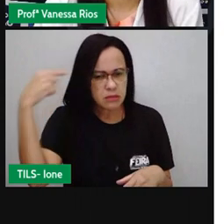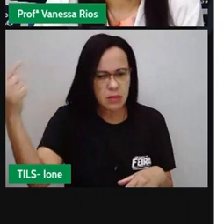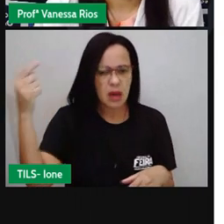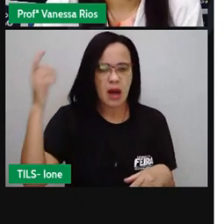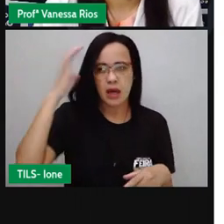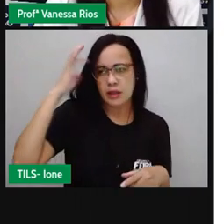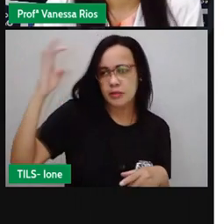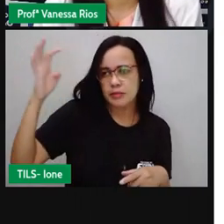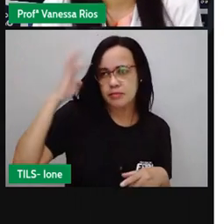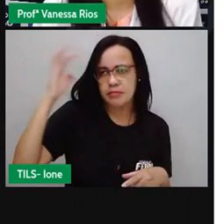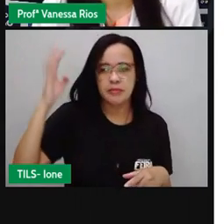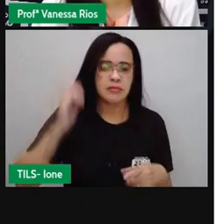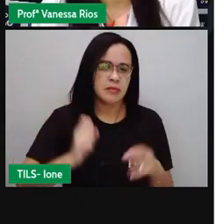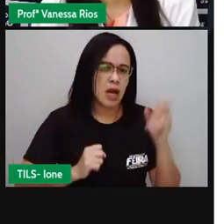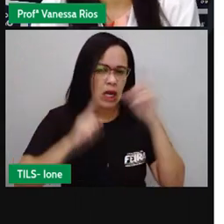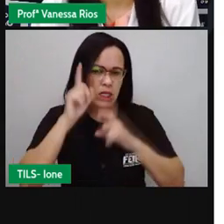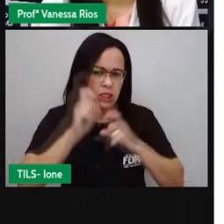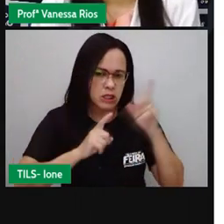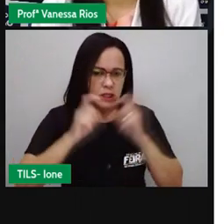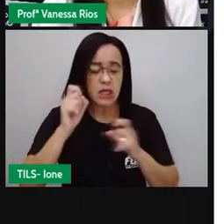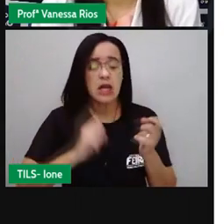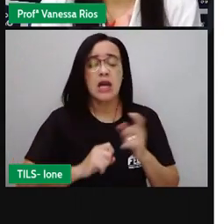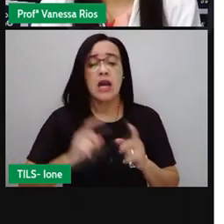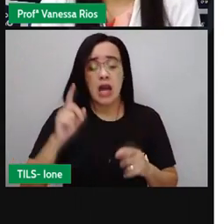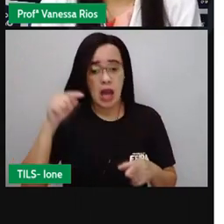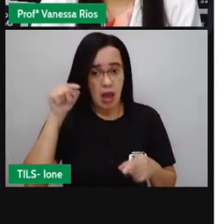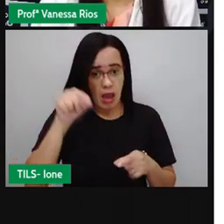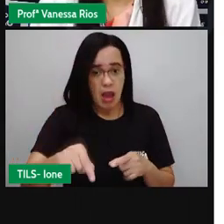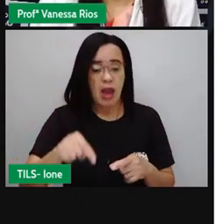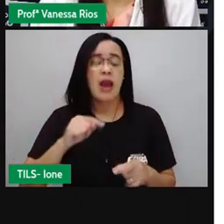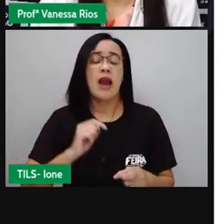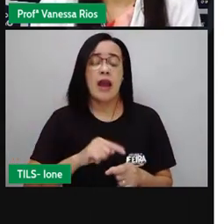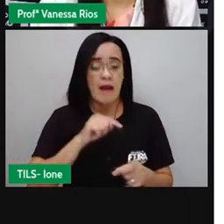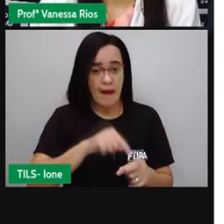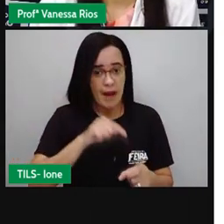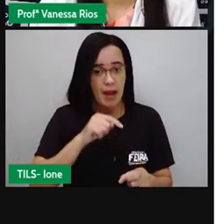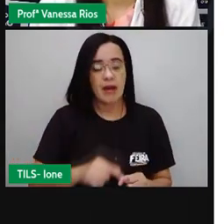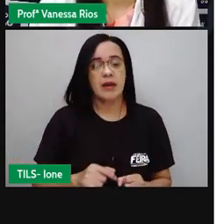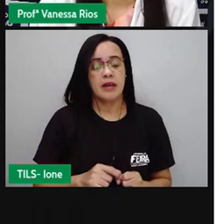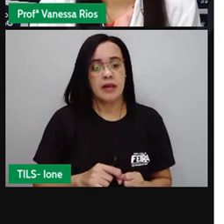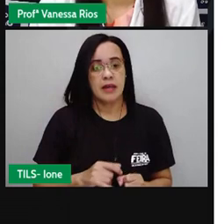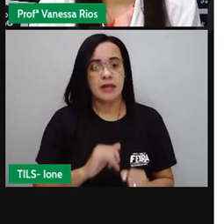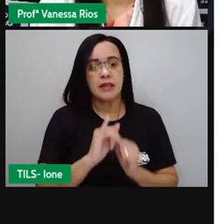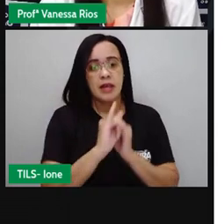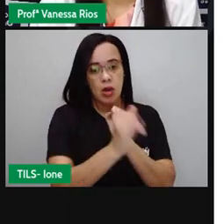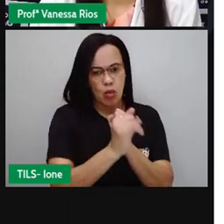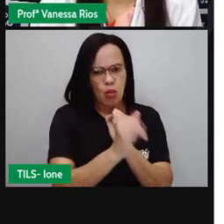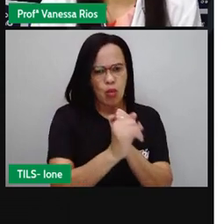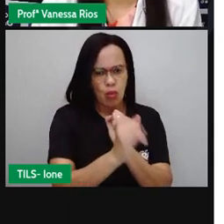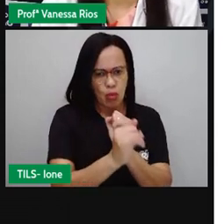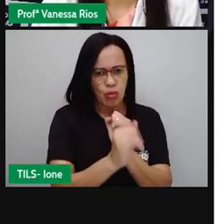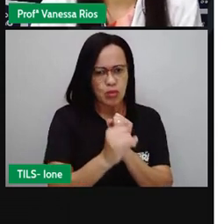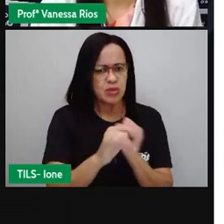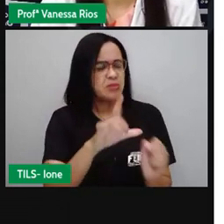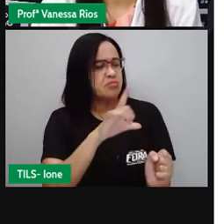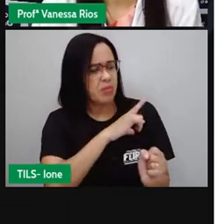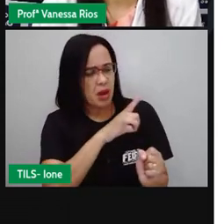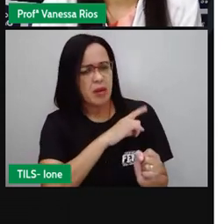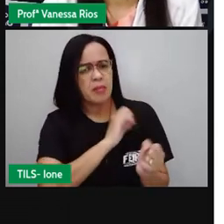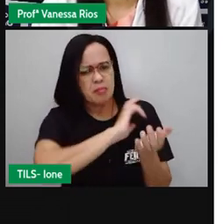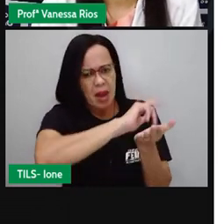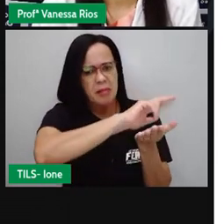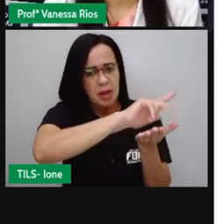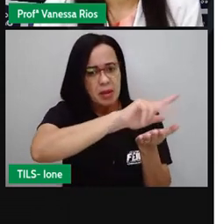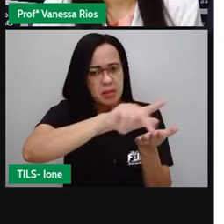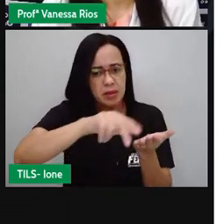expressões que a crônica permite, ela aparece aí de várias formas para as pessoas que leem, que